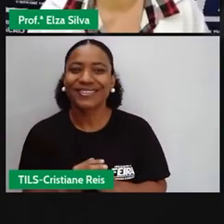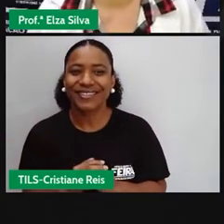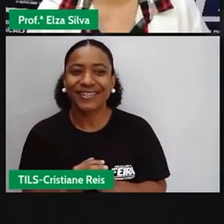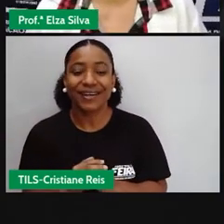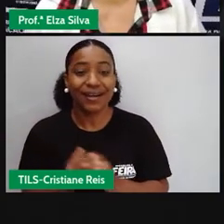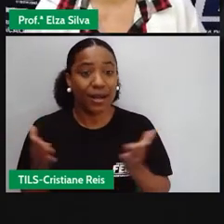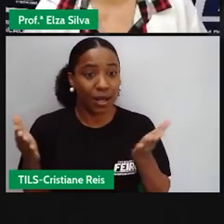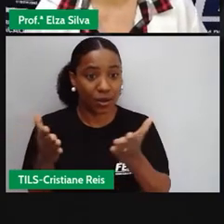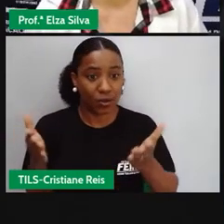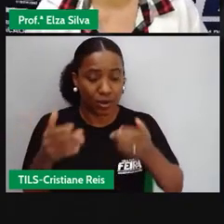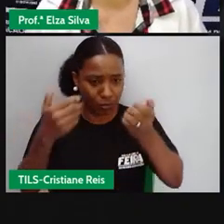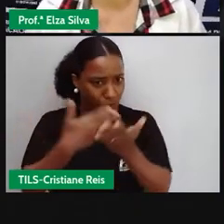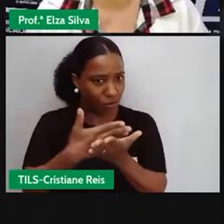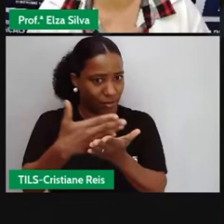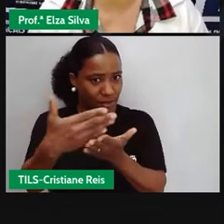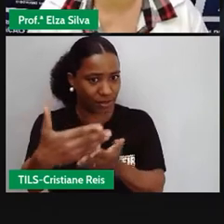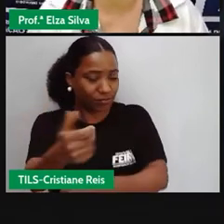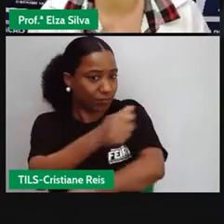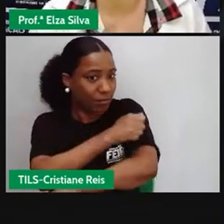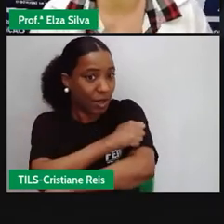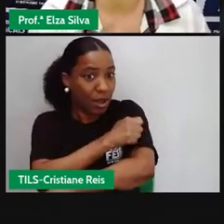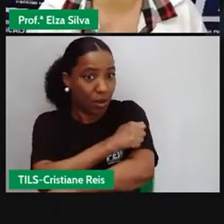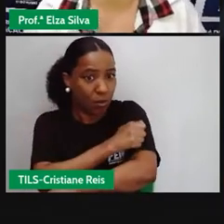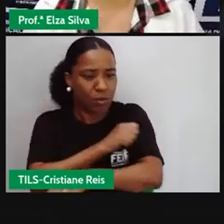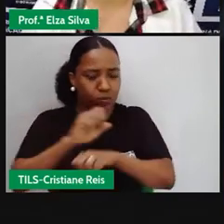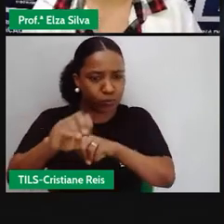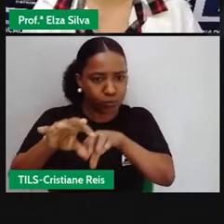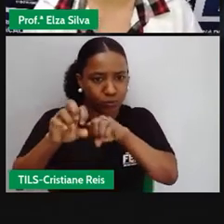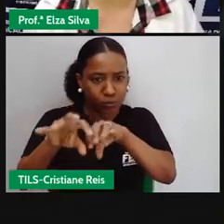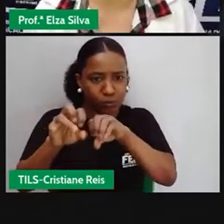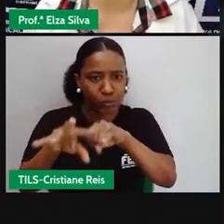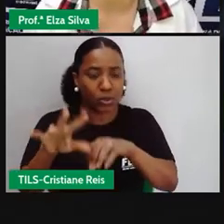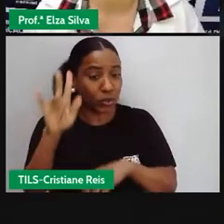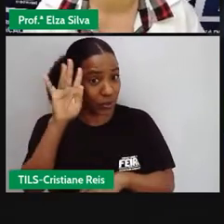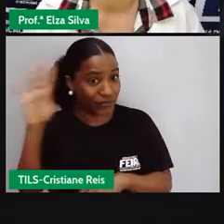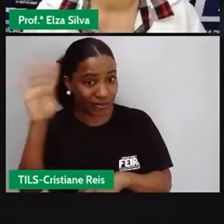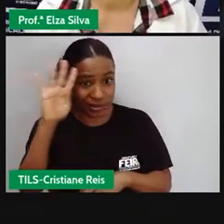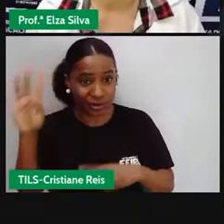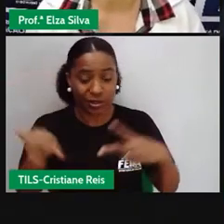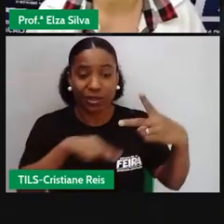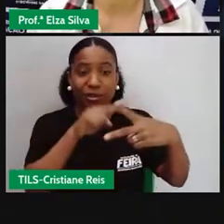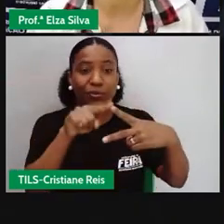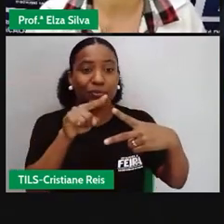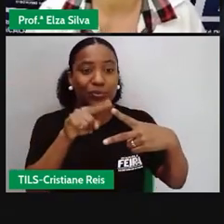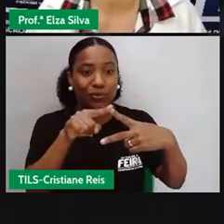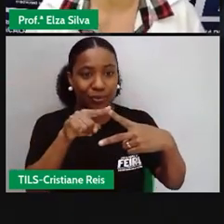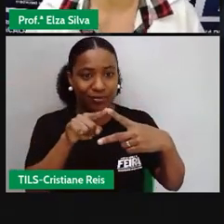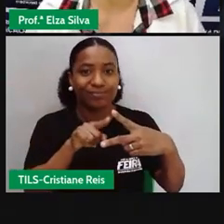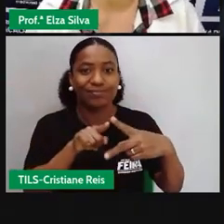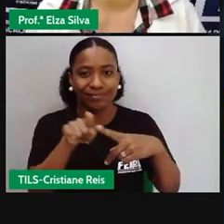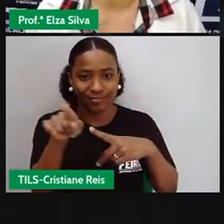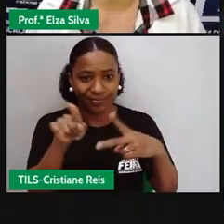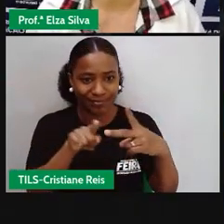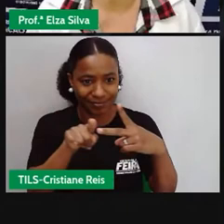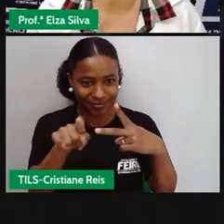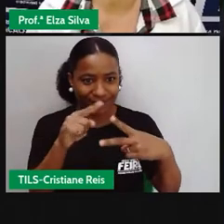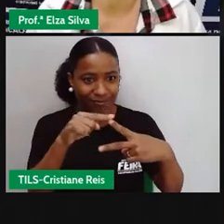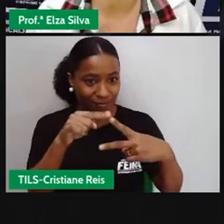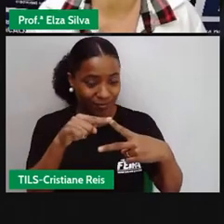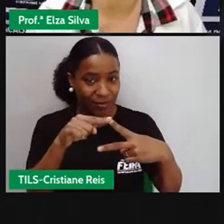o nosso debate de hoje, vamos refletir sobre essas duas perguntinhas. Escreva aí no seu caderno.